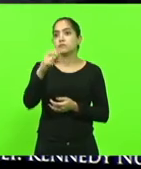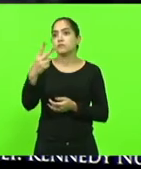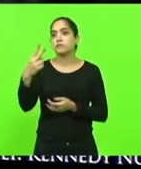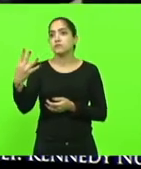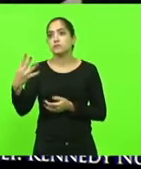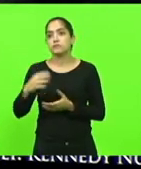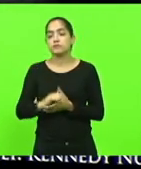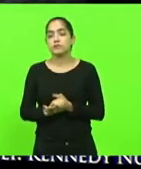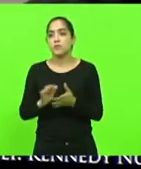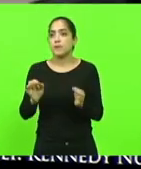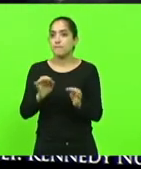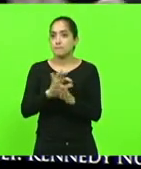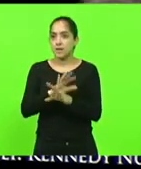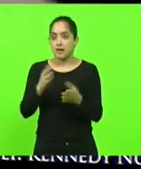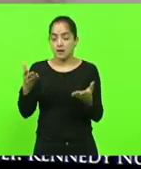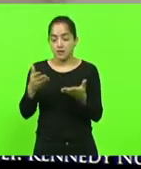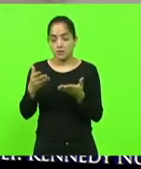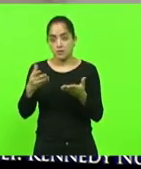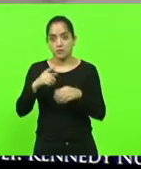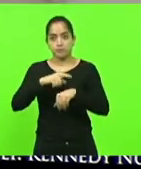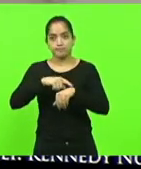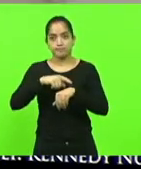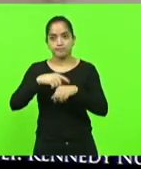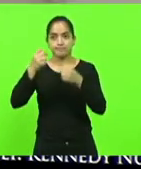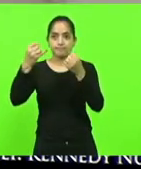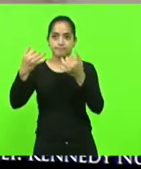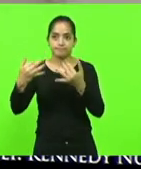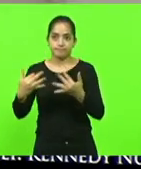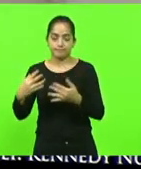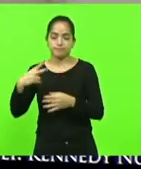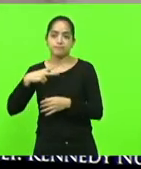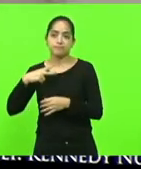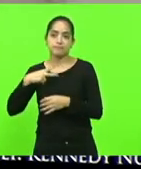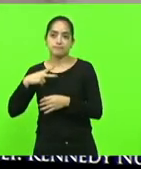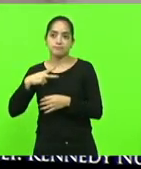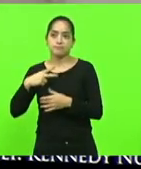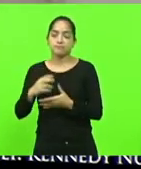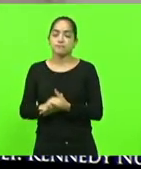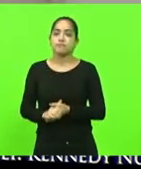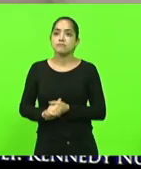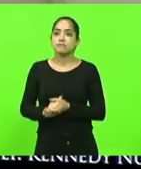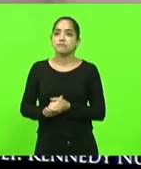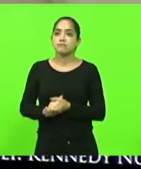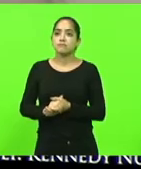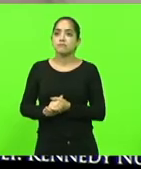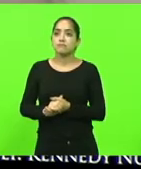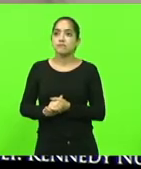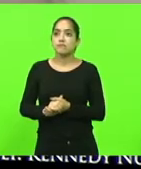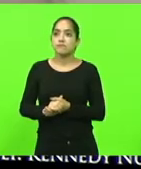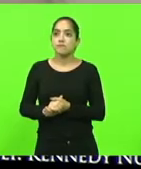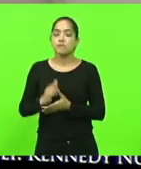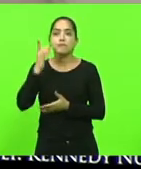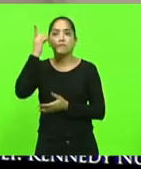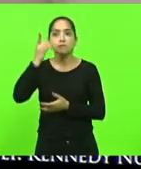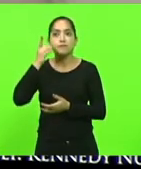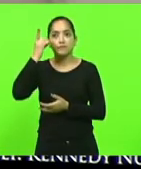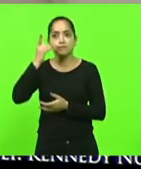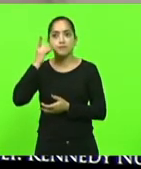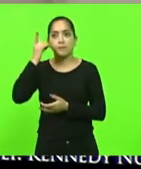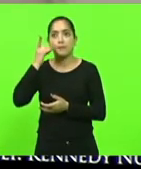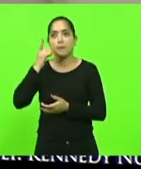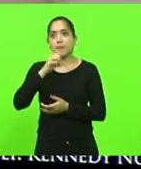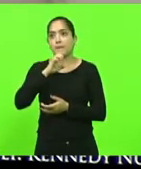da ordem do dia. Passamos às explicações pessoais. Pelo tempo de até 10 minutos, fará uso da palavra o deputado Felipe Sterron.